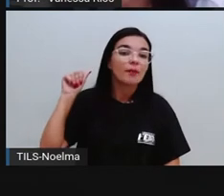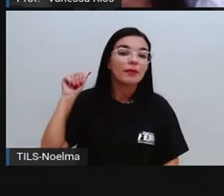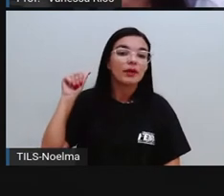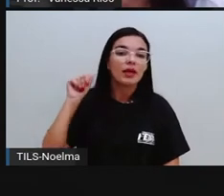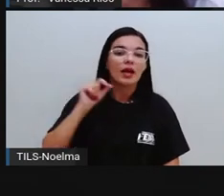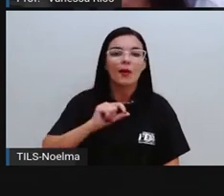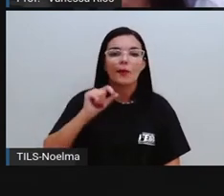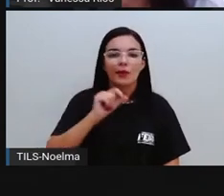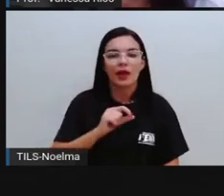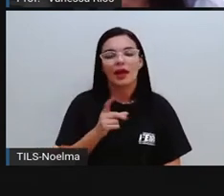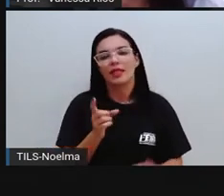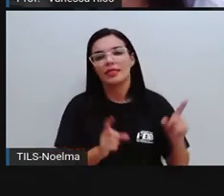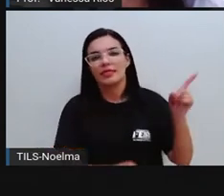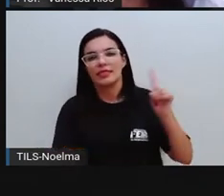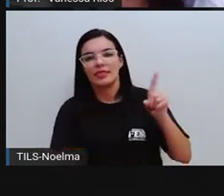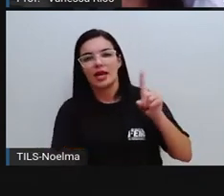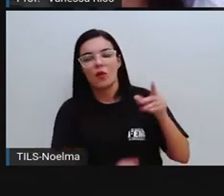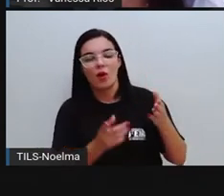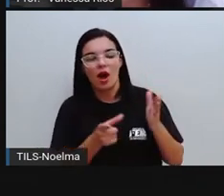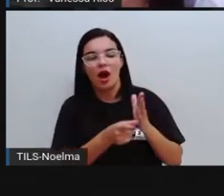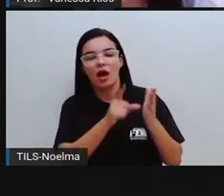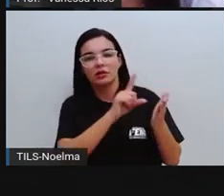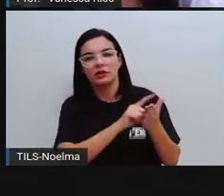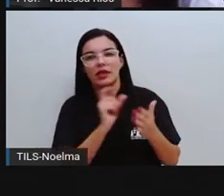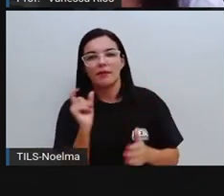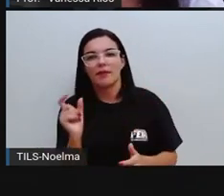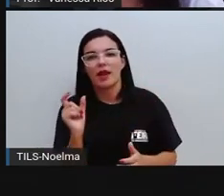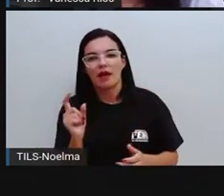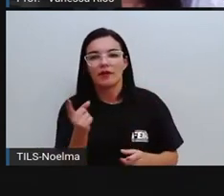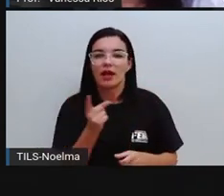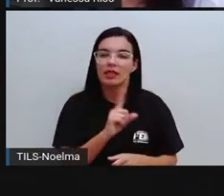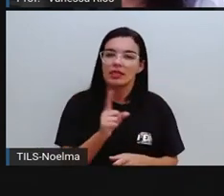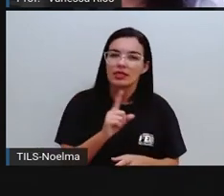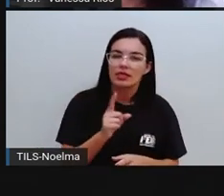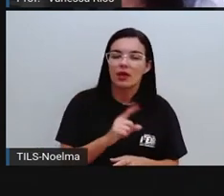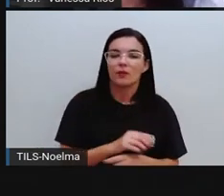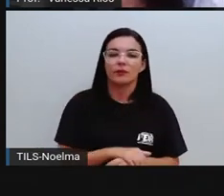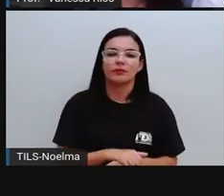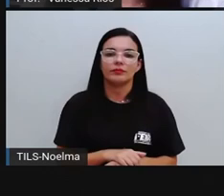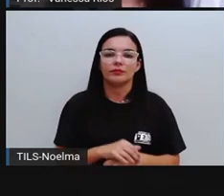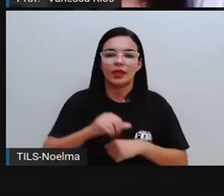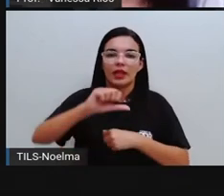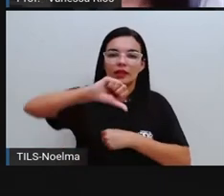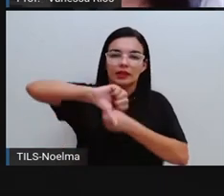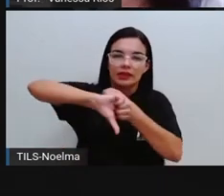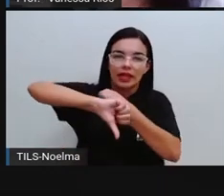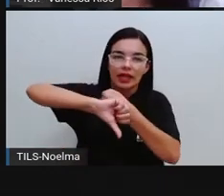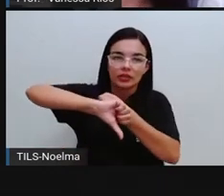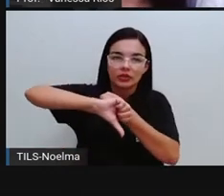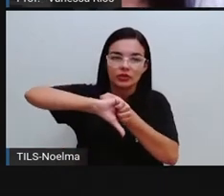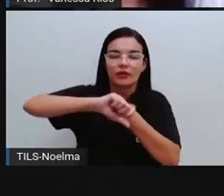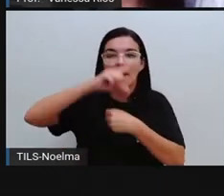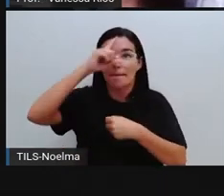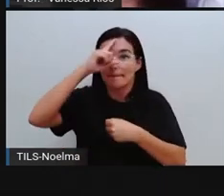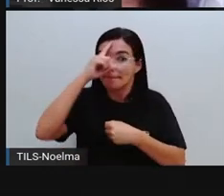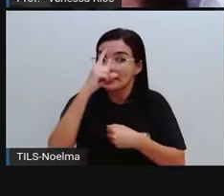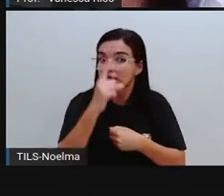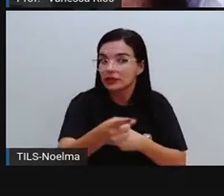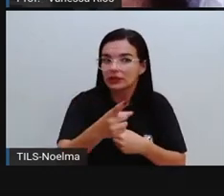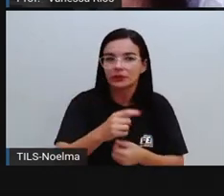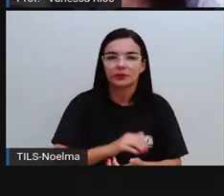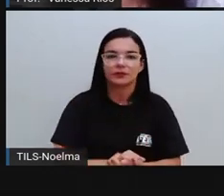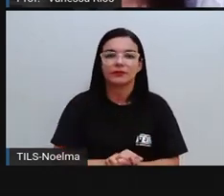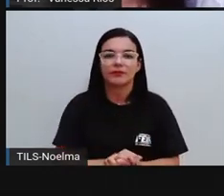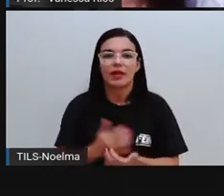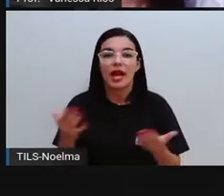presença, né? Da palavra não. Porque está no imperativo negativo. E está expressando aí uma ordem, um comando.